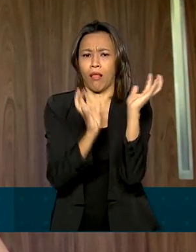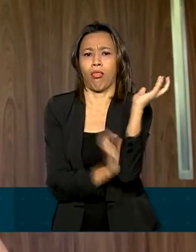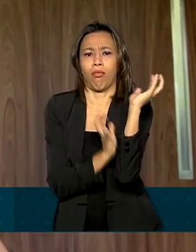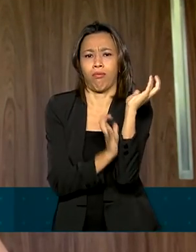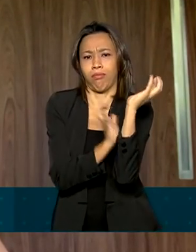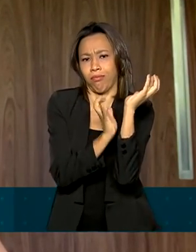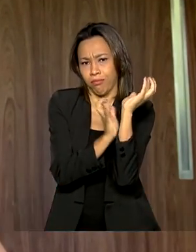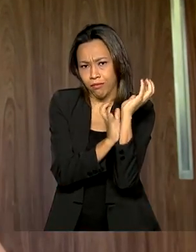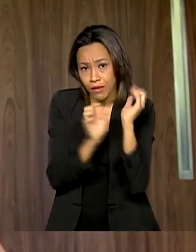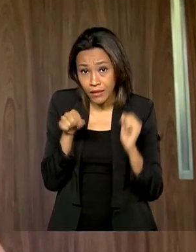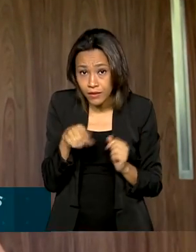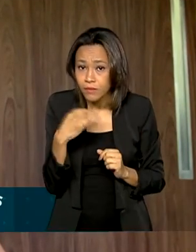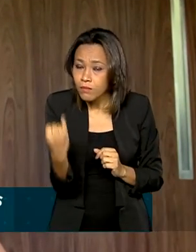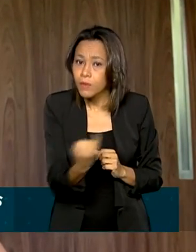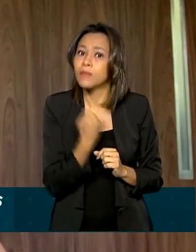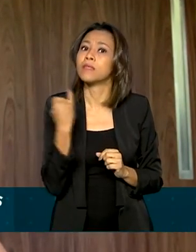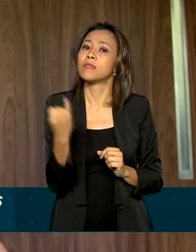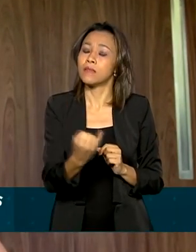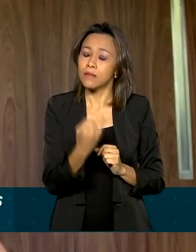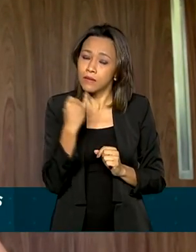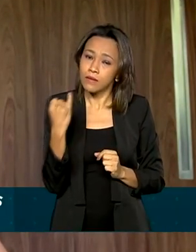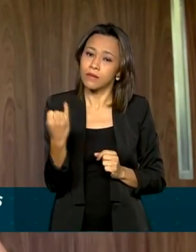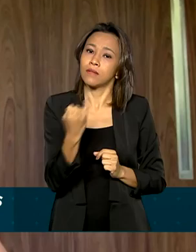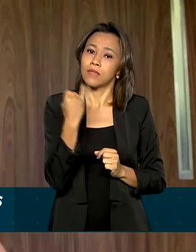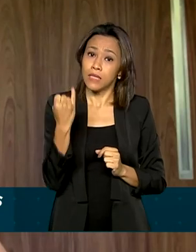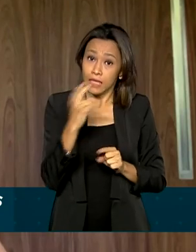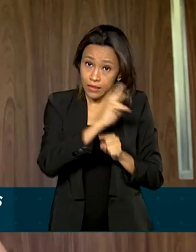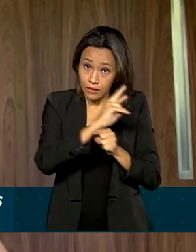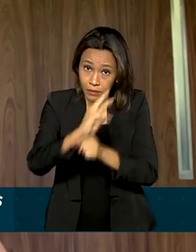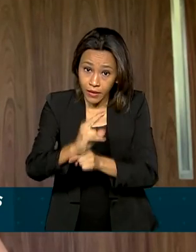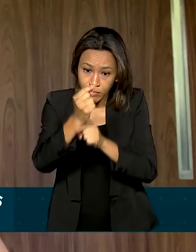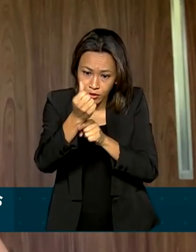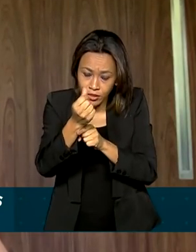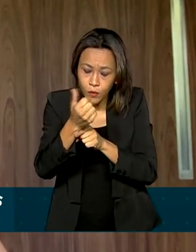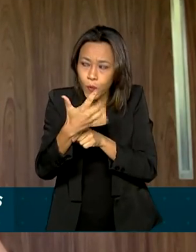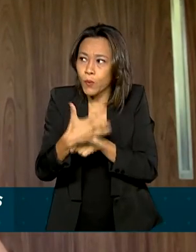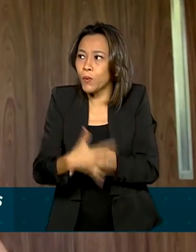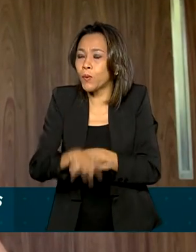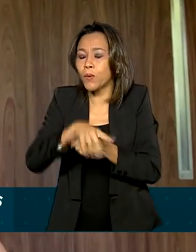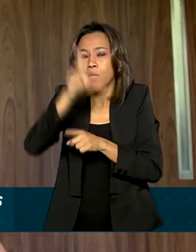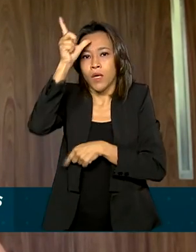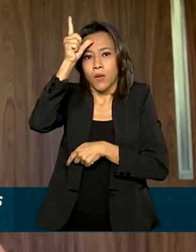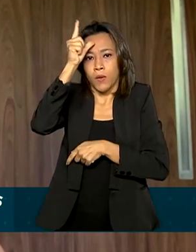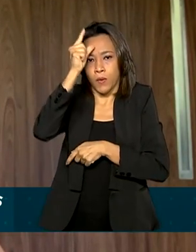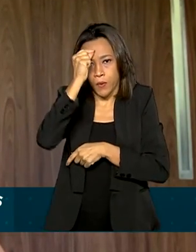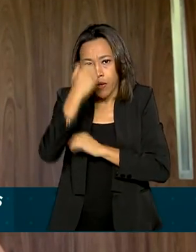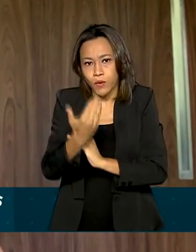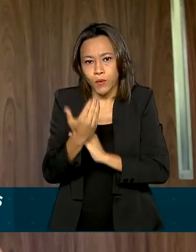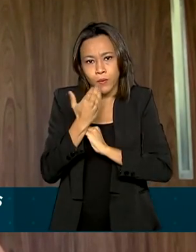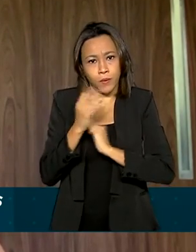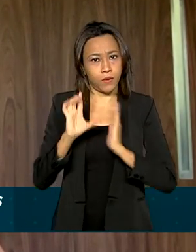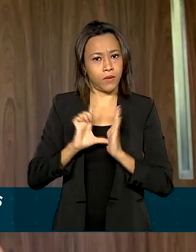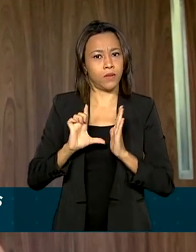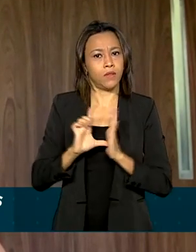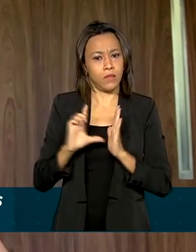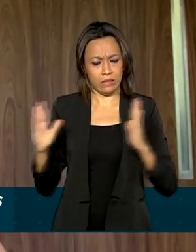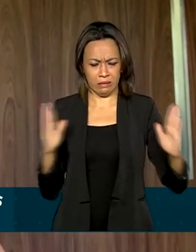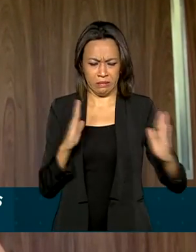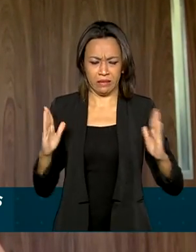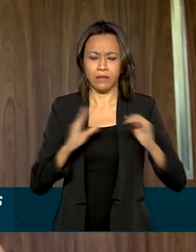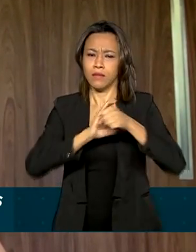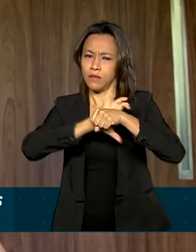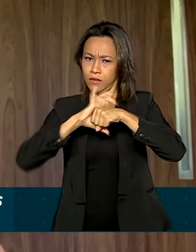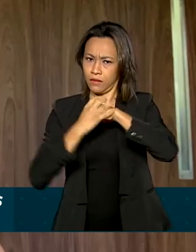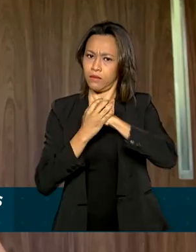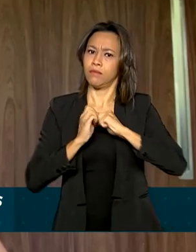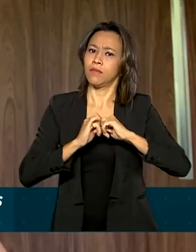importante, né? E esse empréstimo acaba dando fôlego nesse momento de crise para a gente